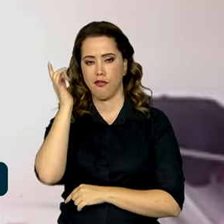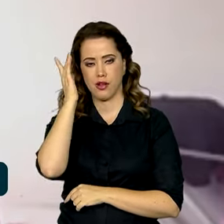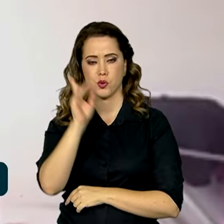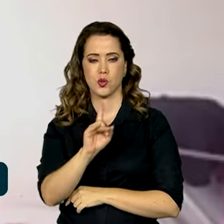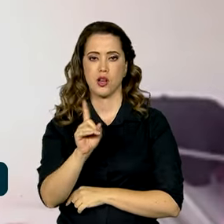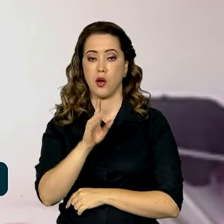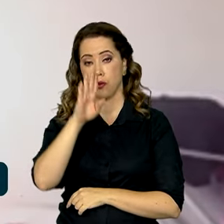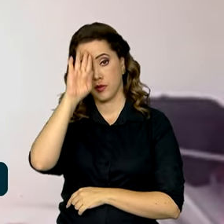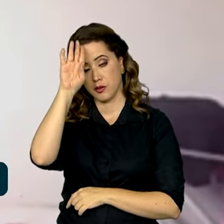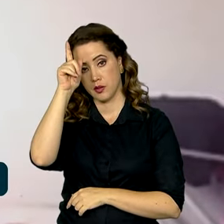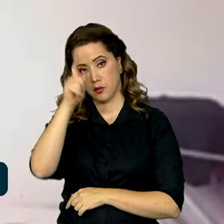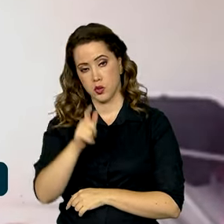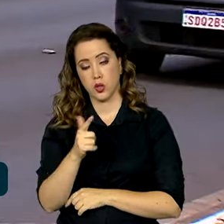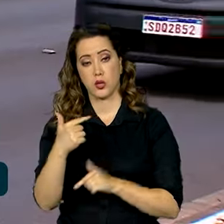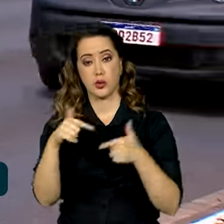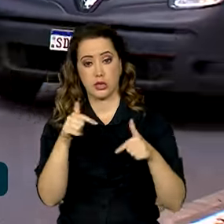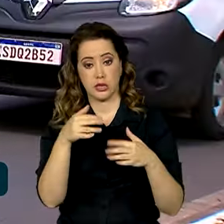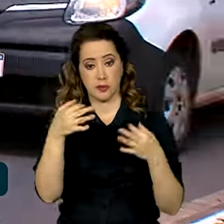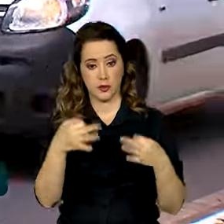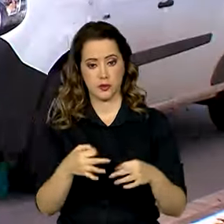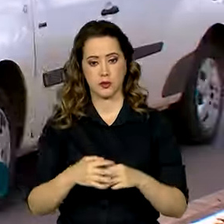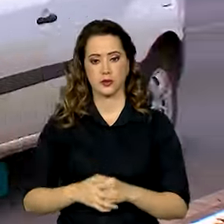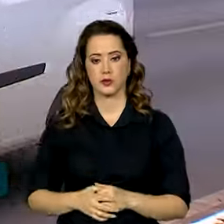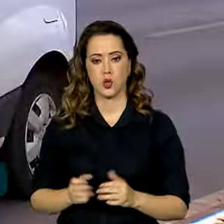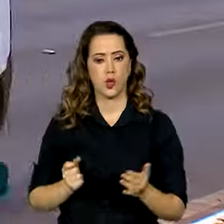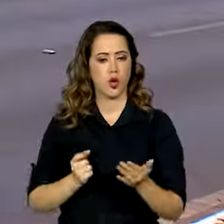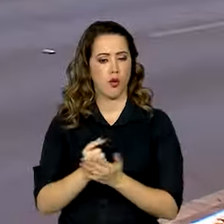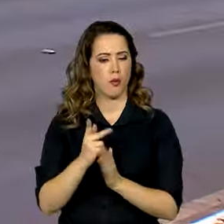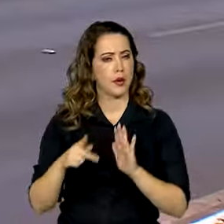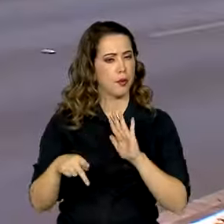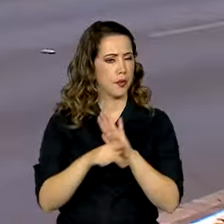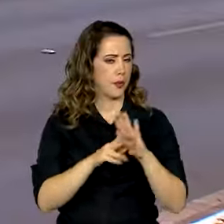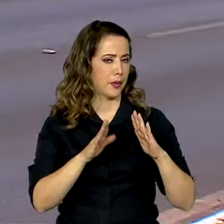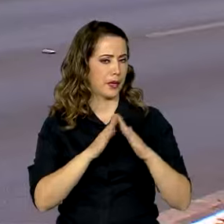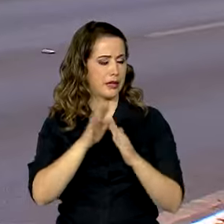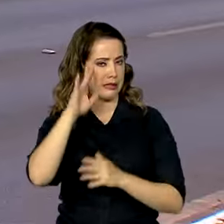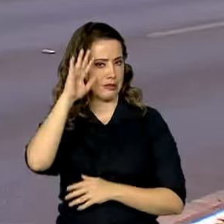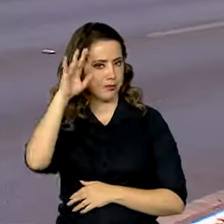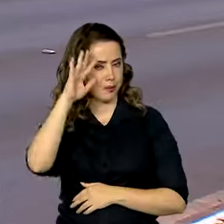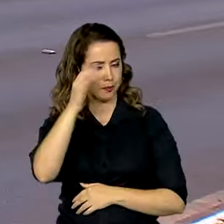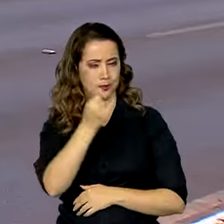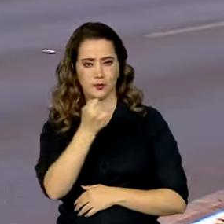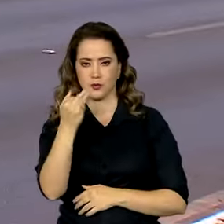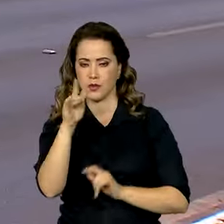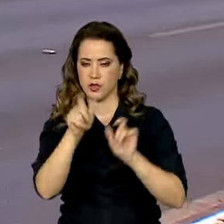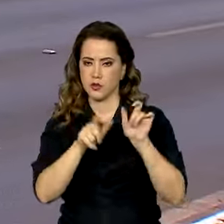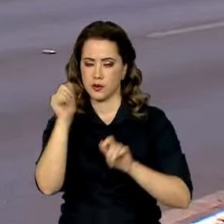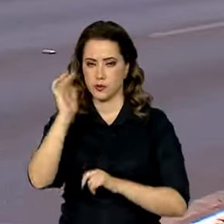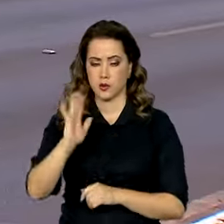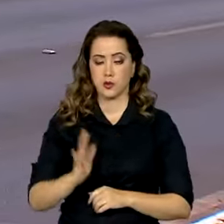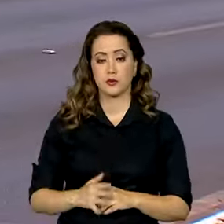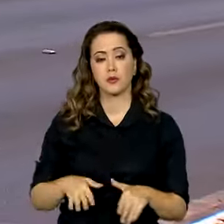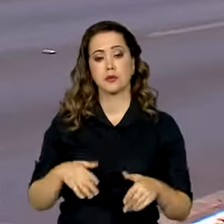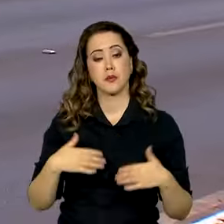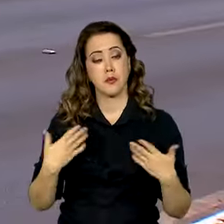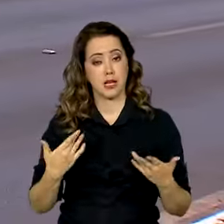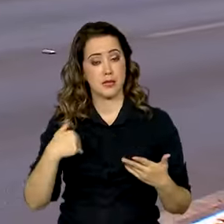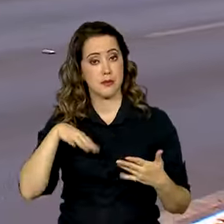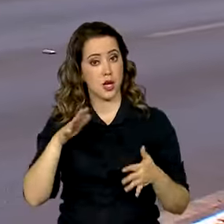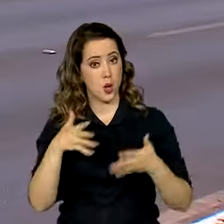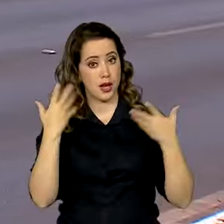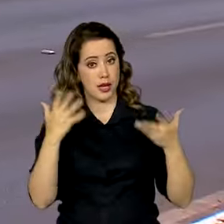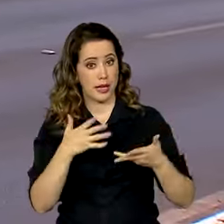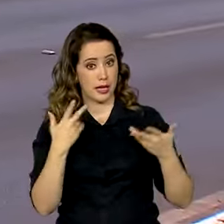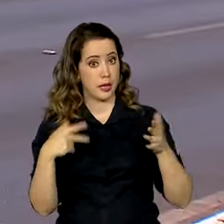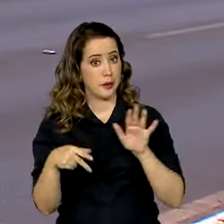principalmente porque não tem um emprego fixo. Comprar a casa própria é um sonho de muitos brasileiros. Mas a maior alegria